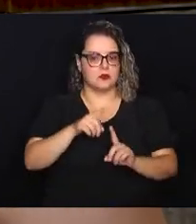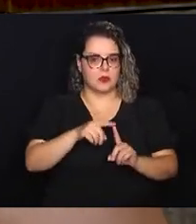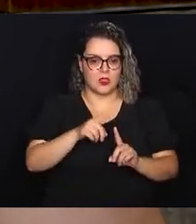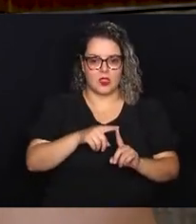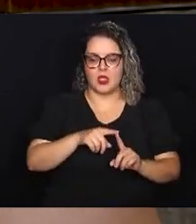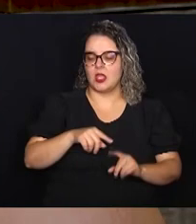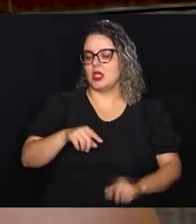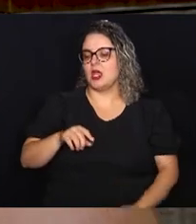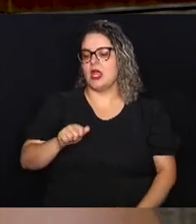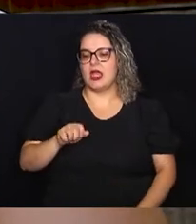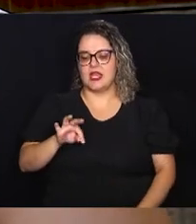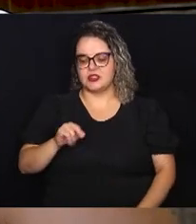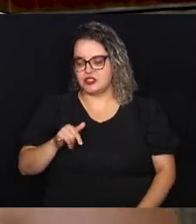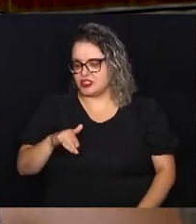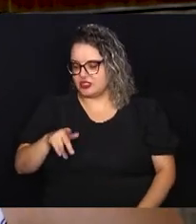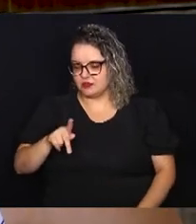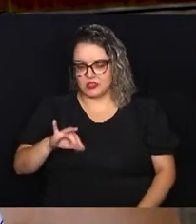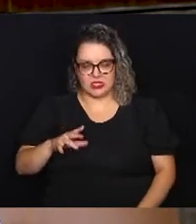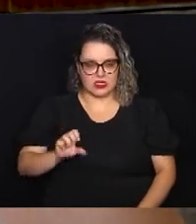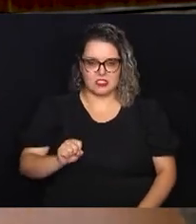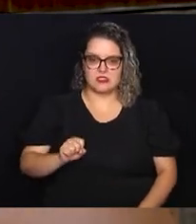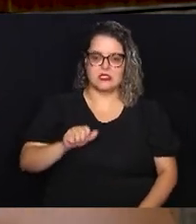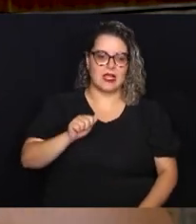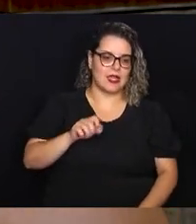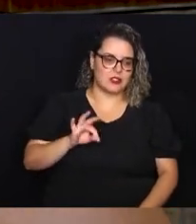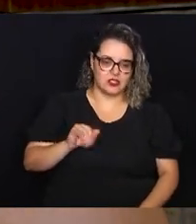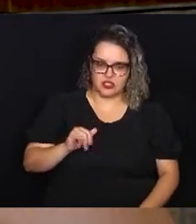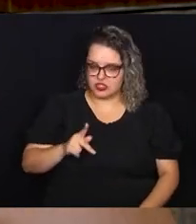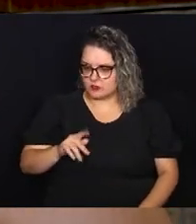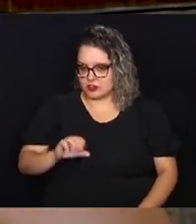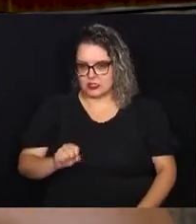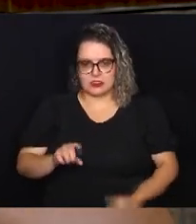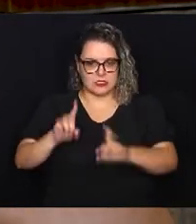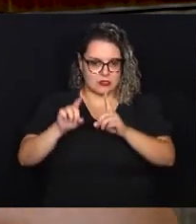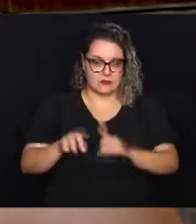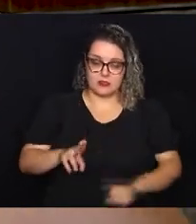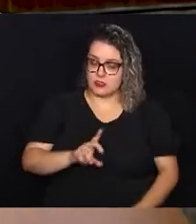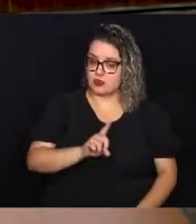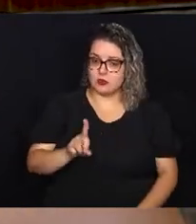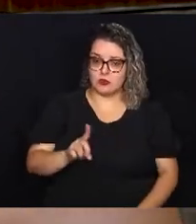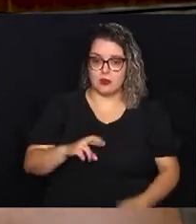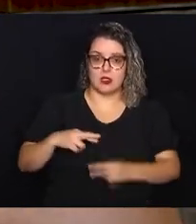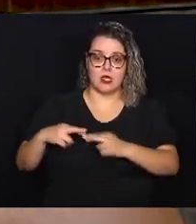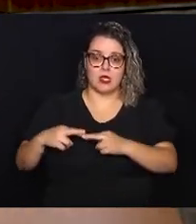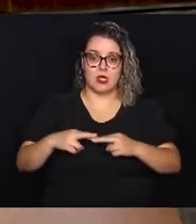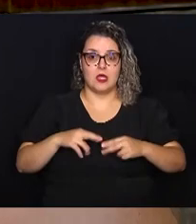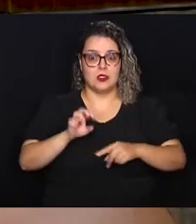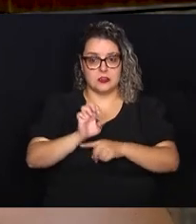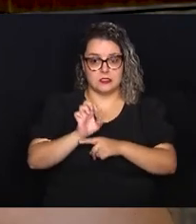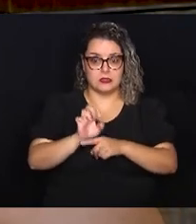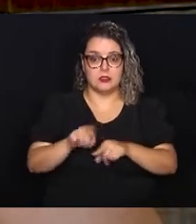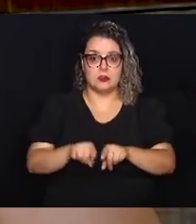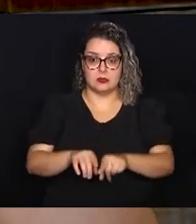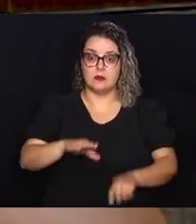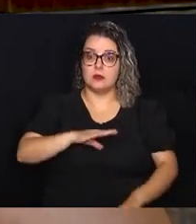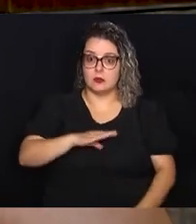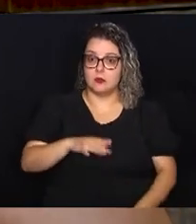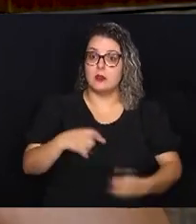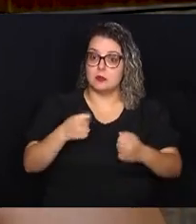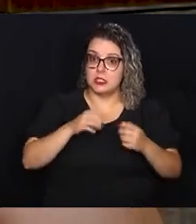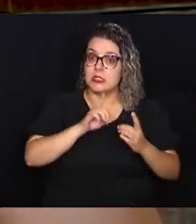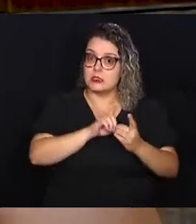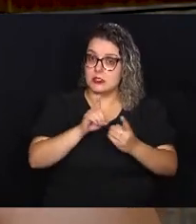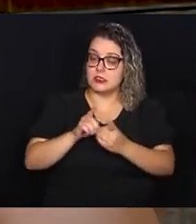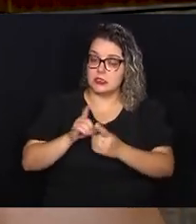típicas, atípicas, se são crianças deficientes ou não. A rede municipal e estadual de educação tem que